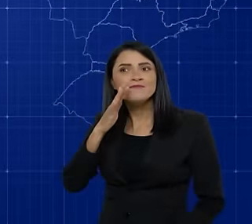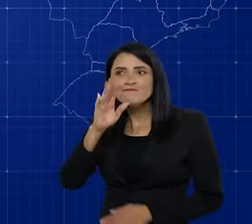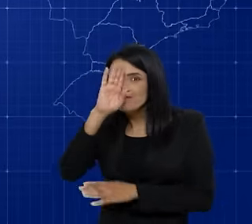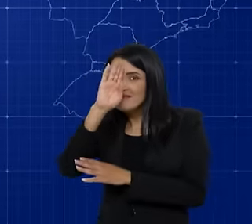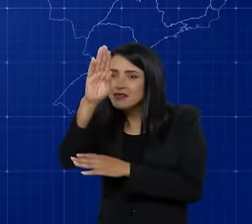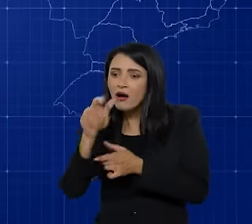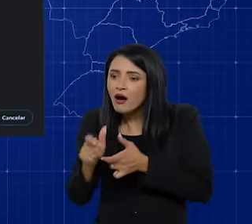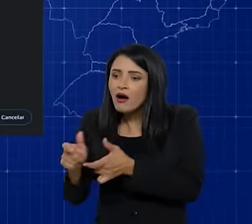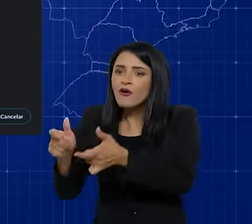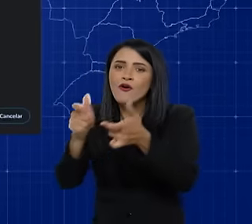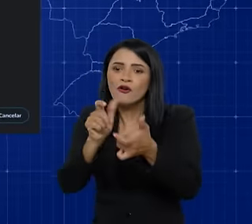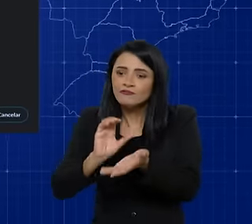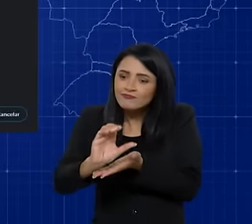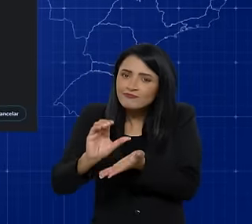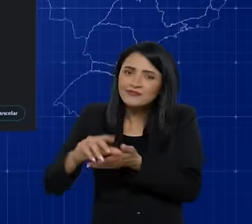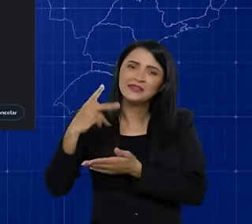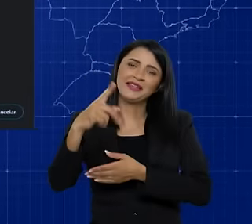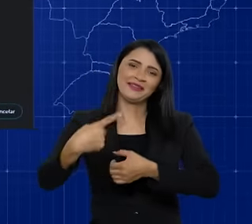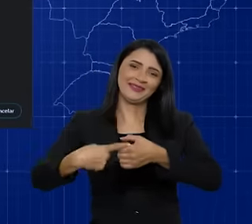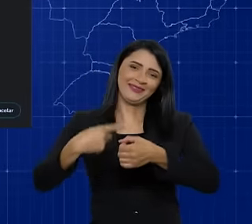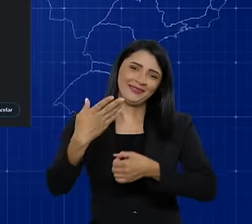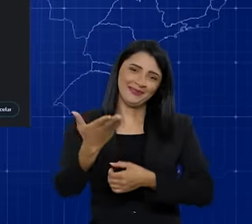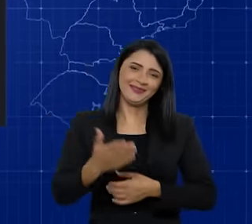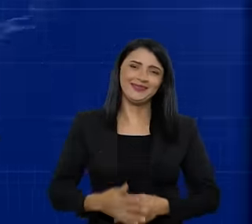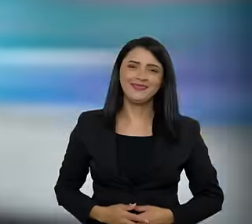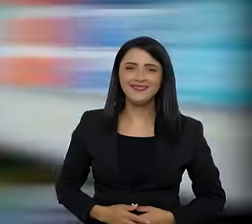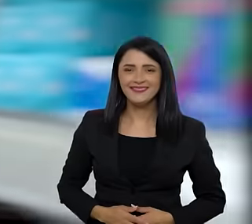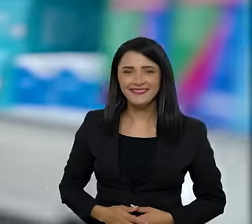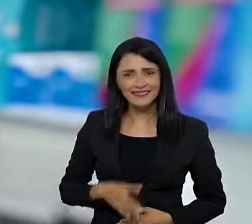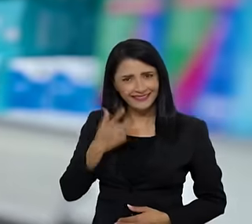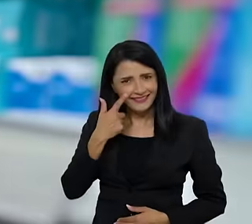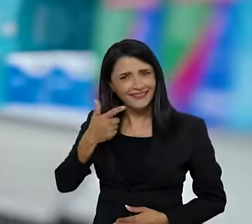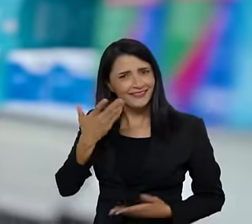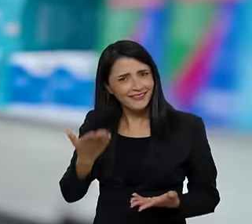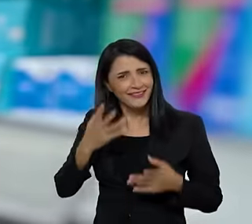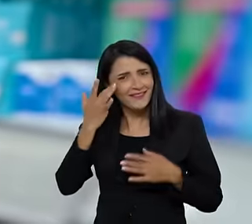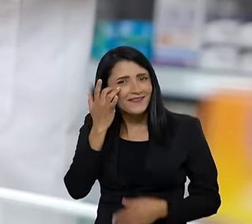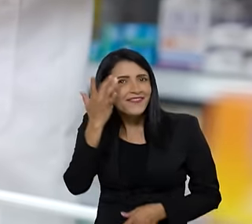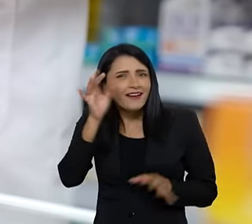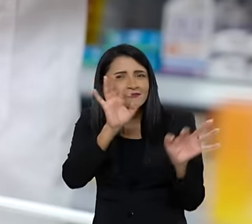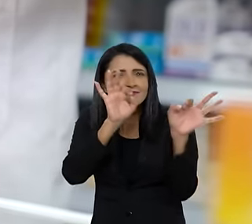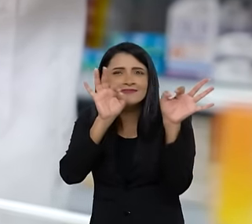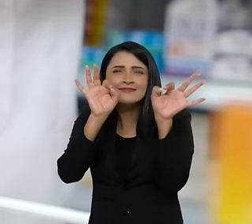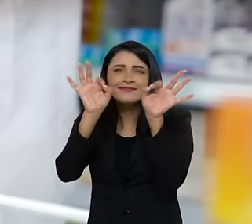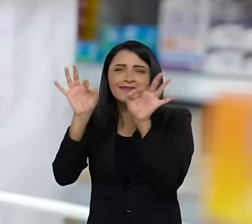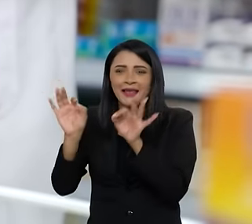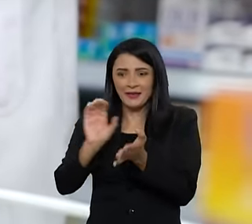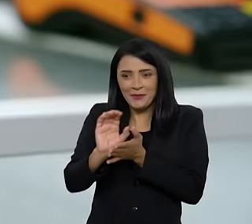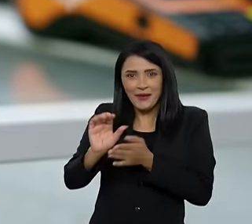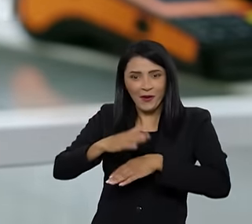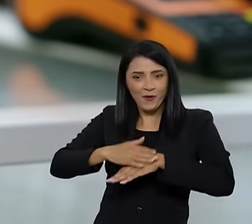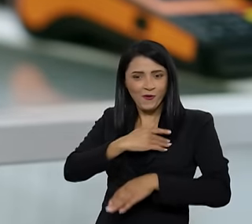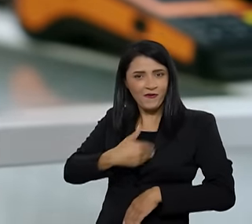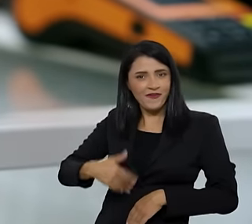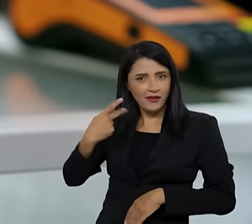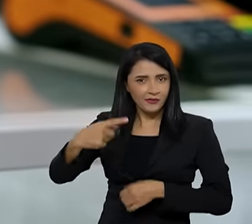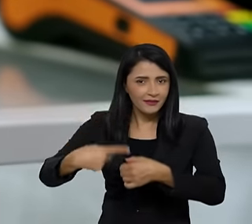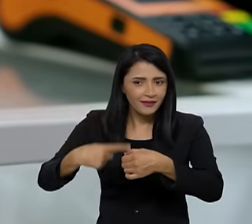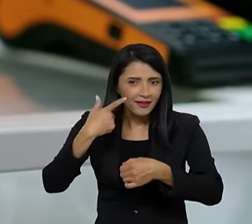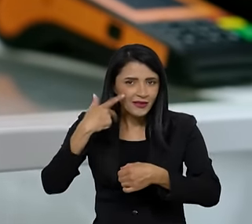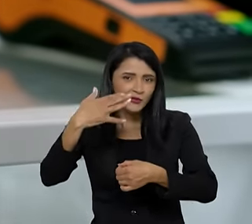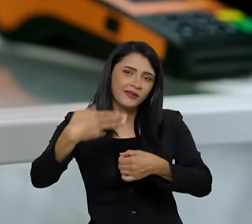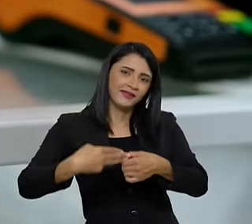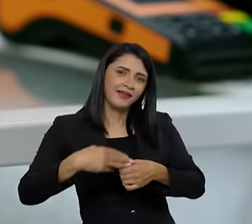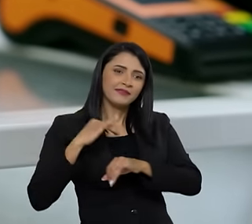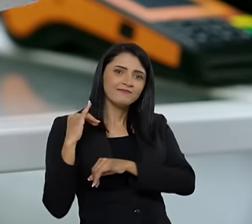com as principais entregas do governo federal na sua cidade. Viu como é fácil acompanhar os investimentos do governo federal no